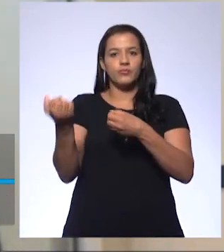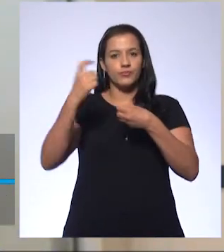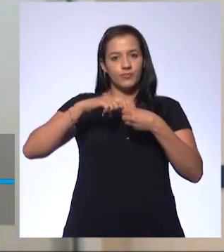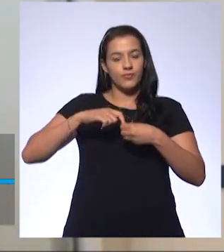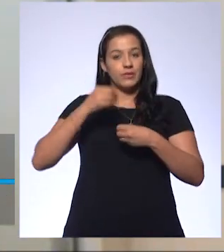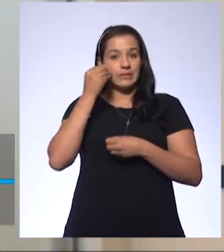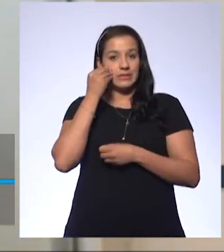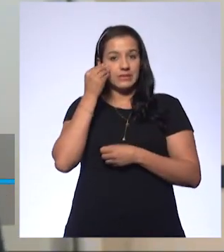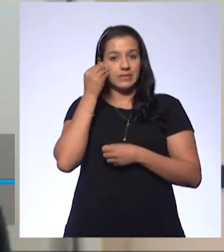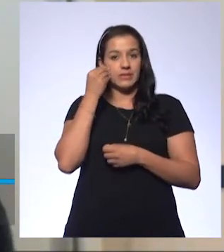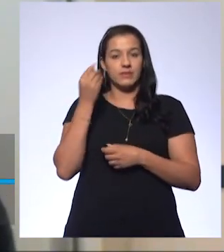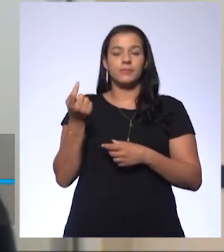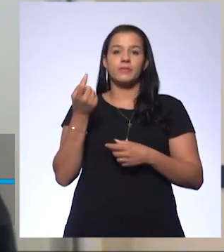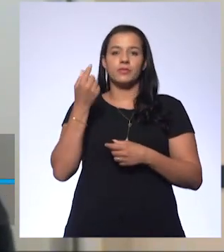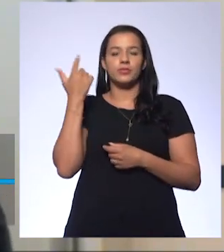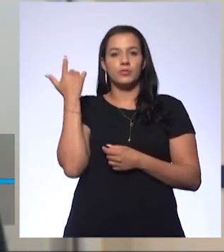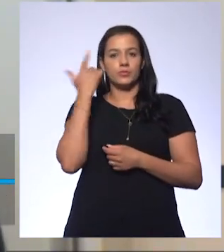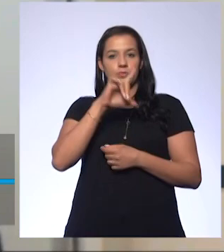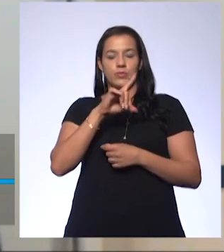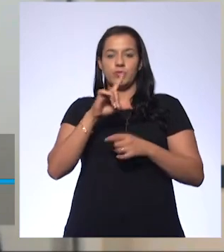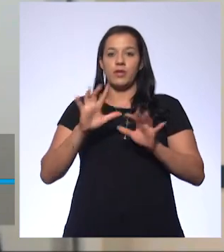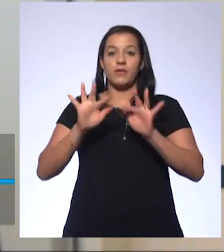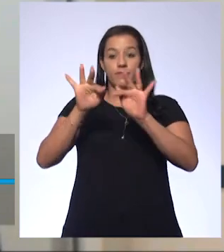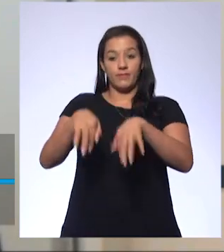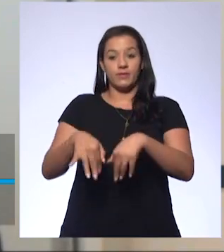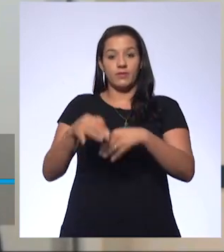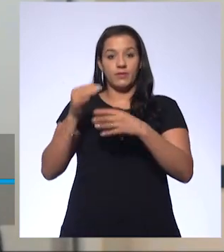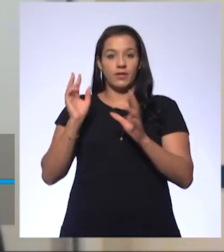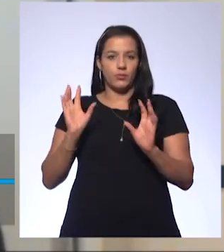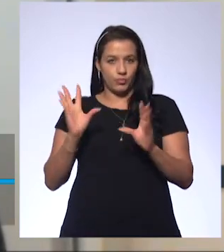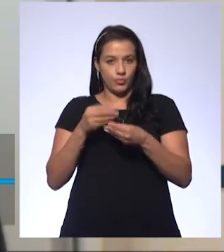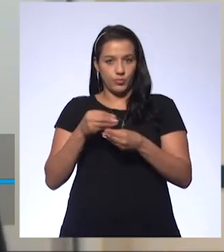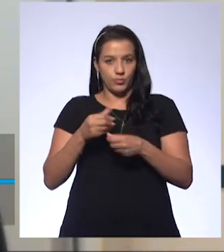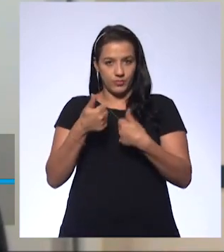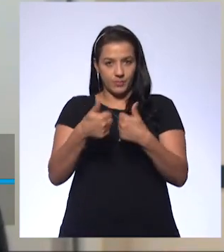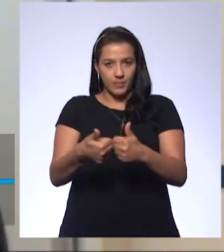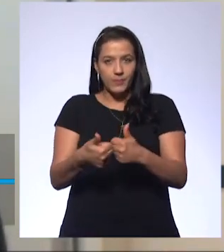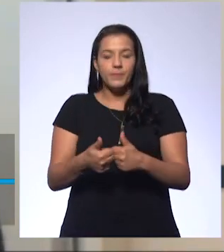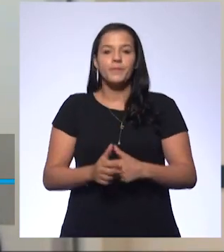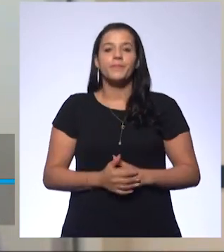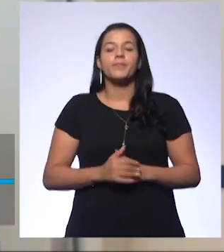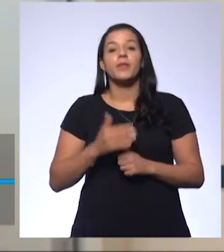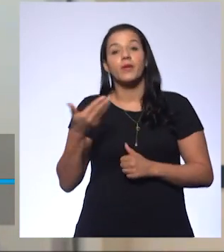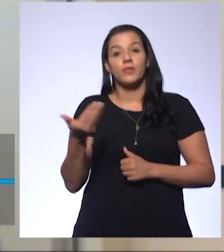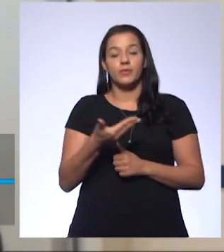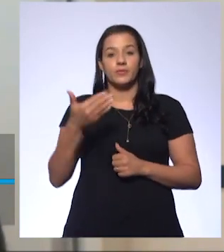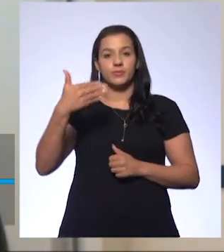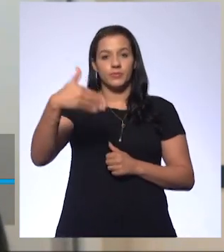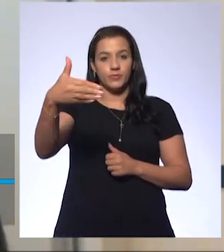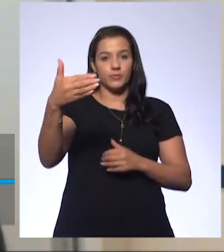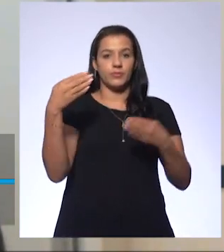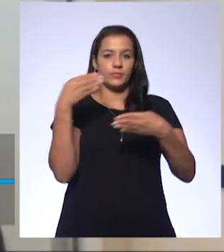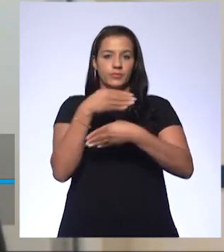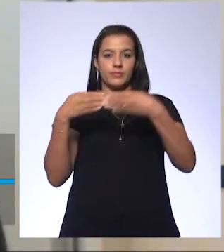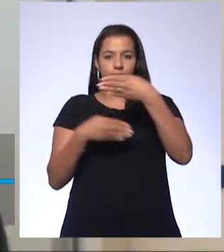caso haja mais tempo, só para a gente conseguir finalizar o conteúdo, tudo bem? Então, a gente pode continuar, por gentileza.